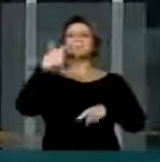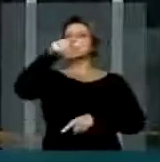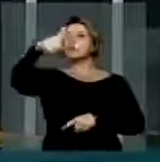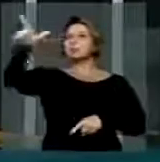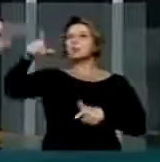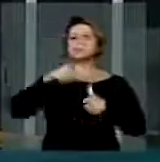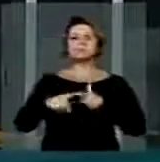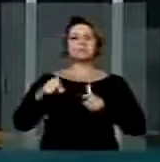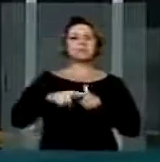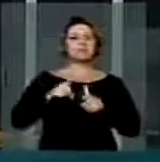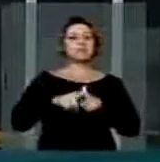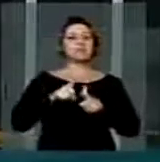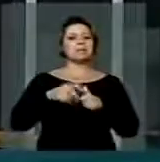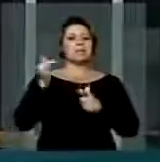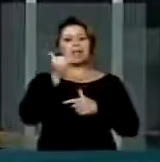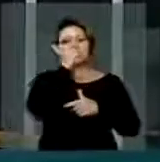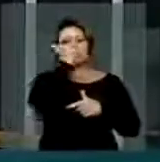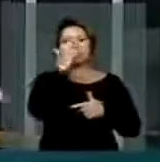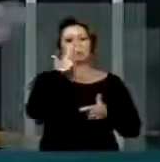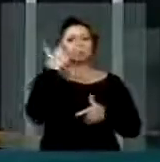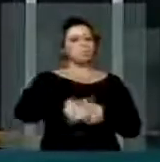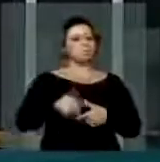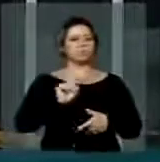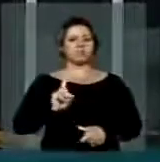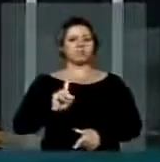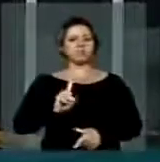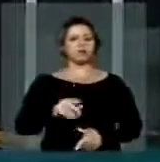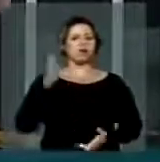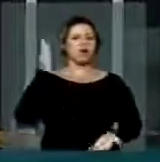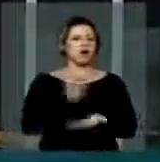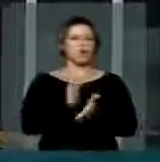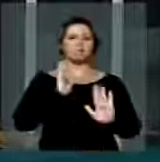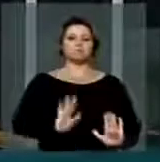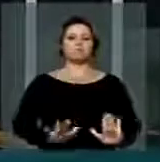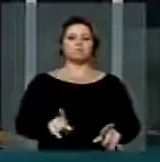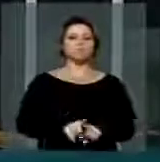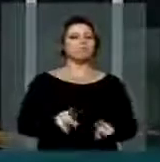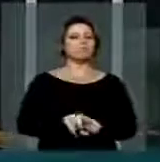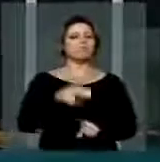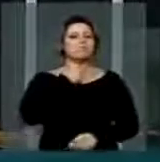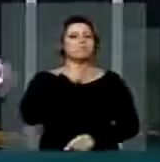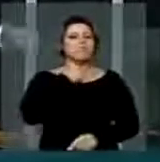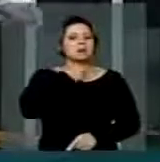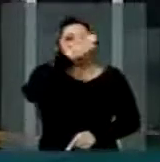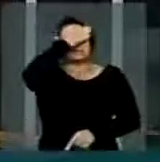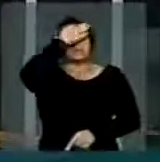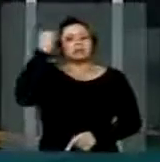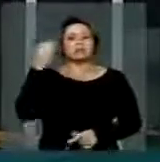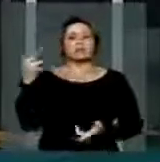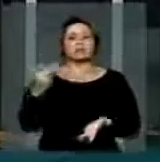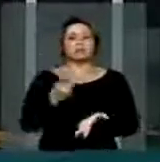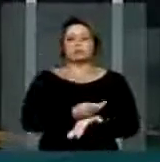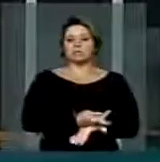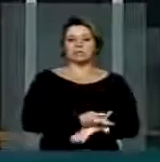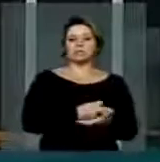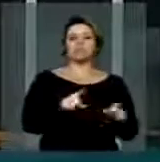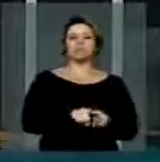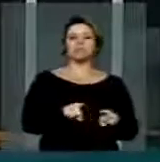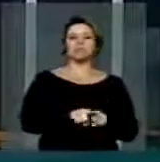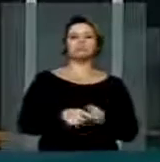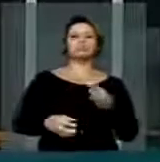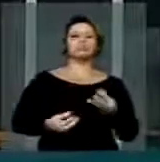tragédias como essa não venham a acontecer, que nós não possamos dar pelo esquecimento, não é? o sentido a